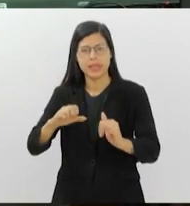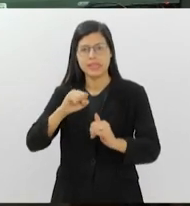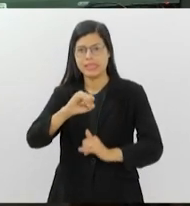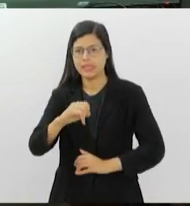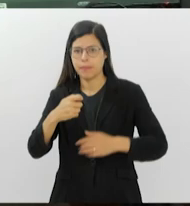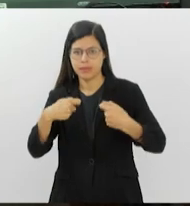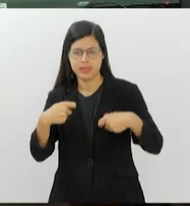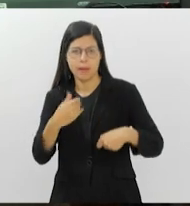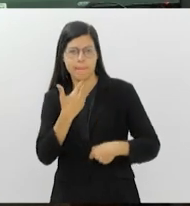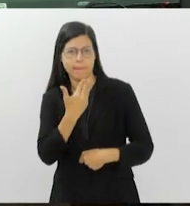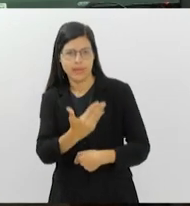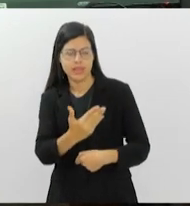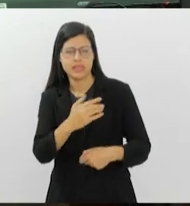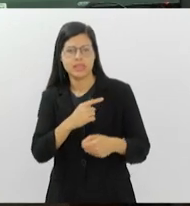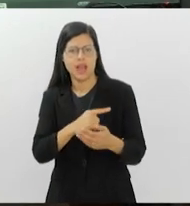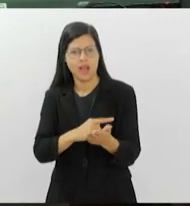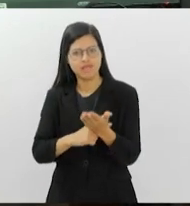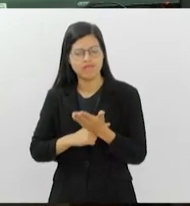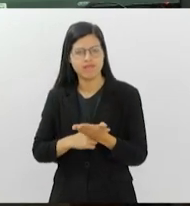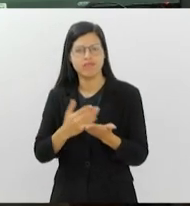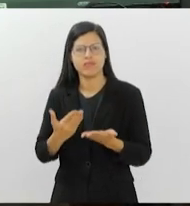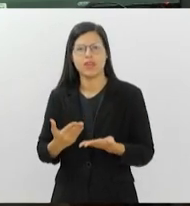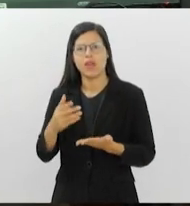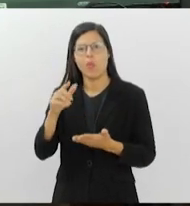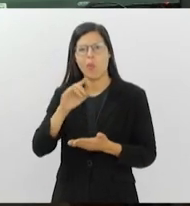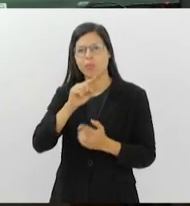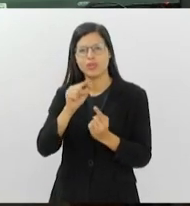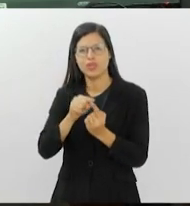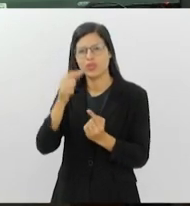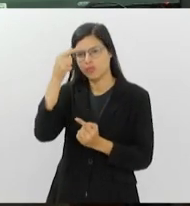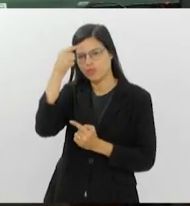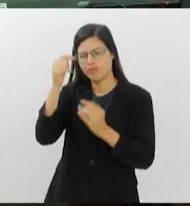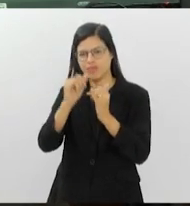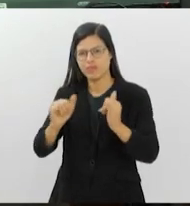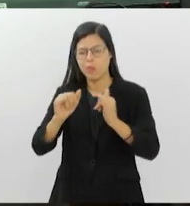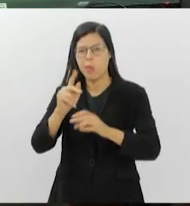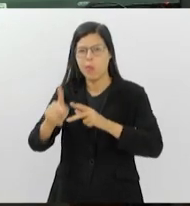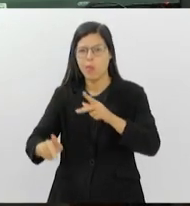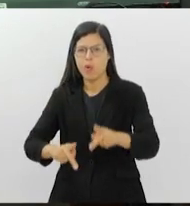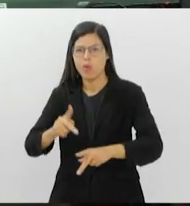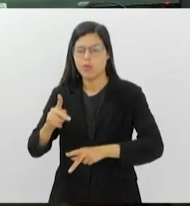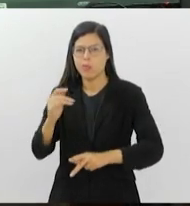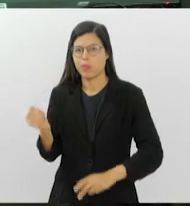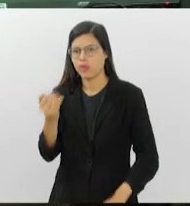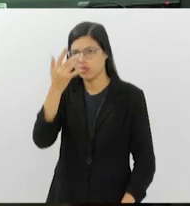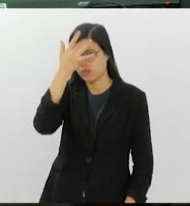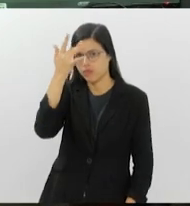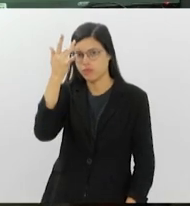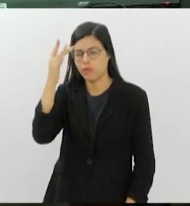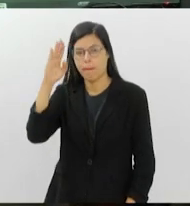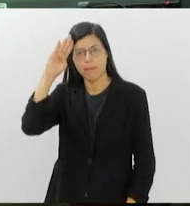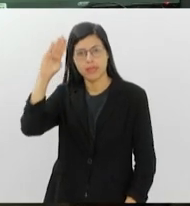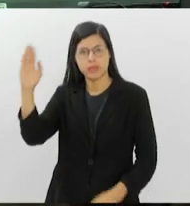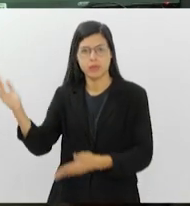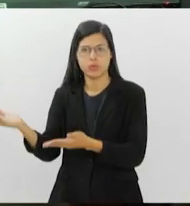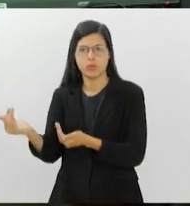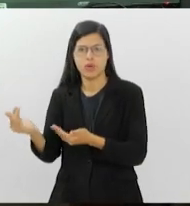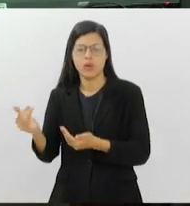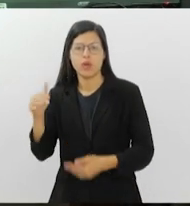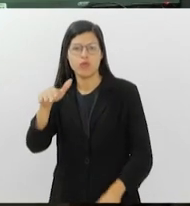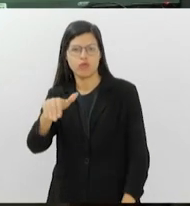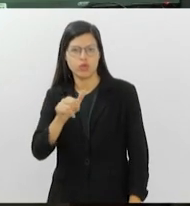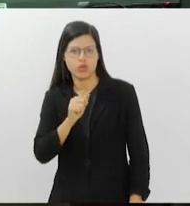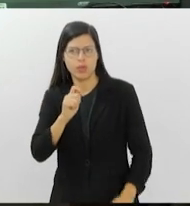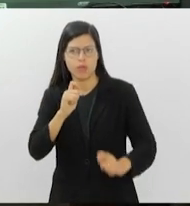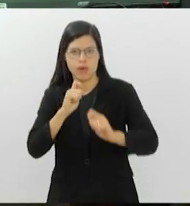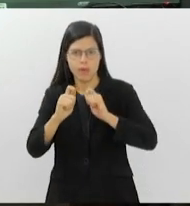conscientizar a população sobre a importância de cuidar da saúde mental, principalmente dos jovens. Eu vou chamar o repórter Paulo Vitor Viviani,